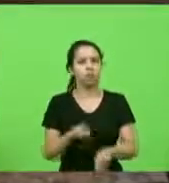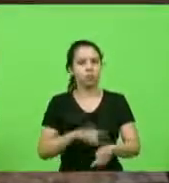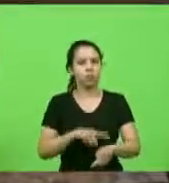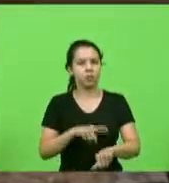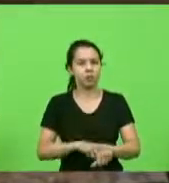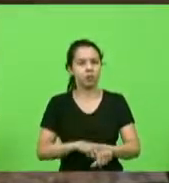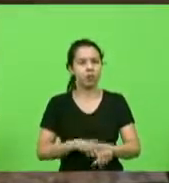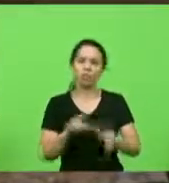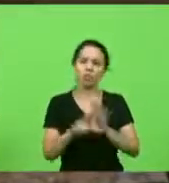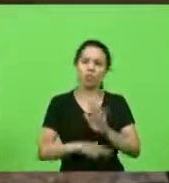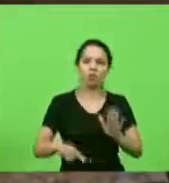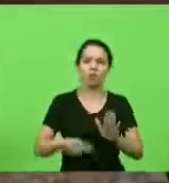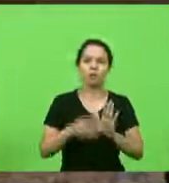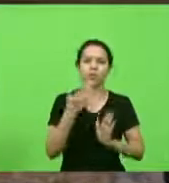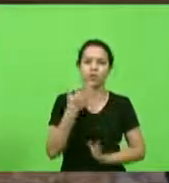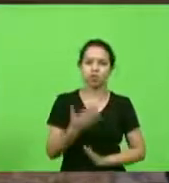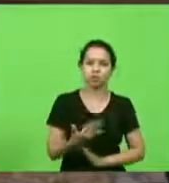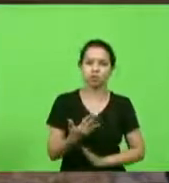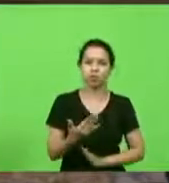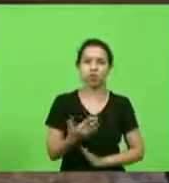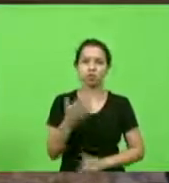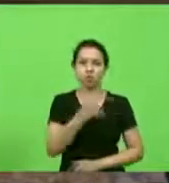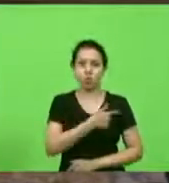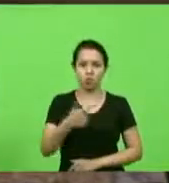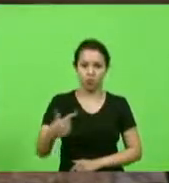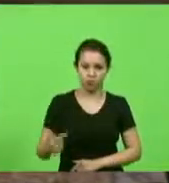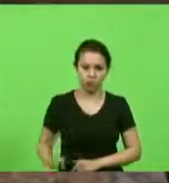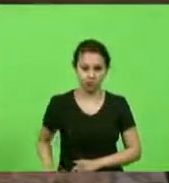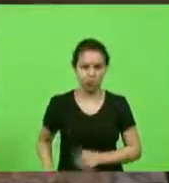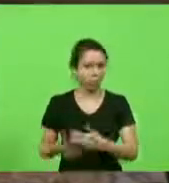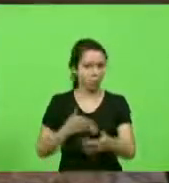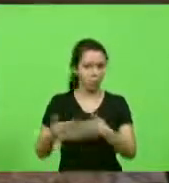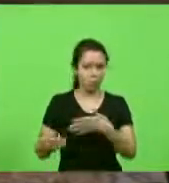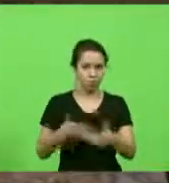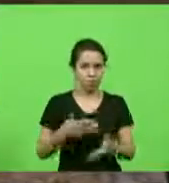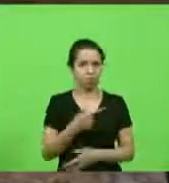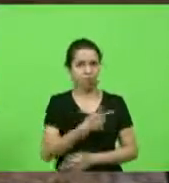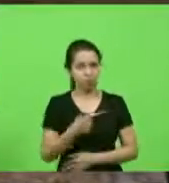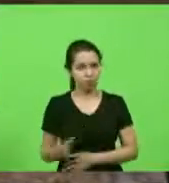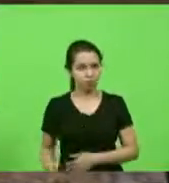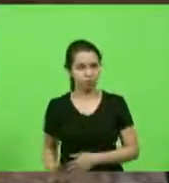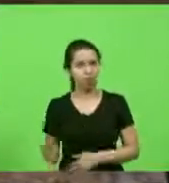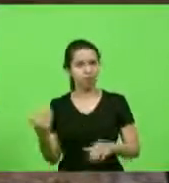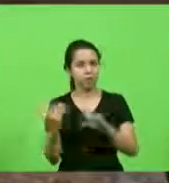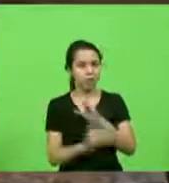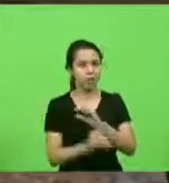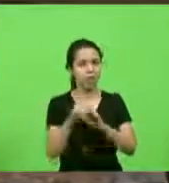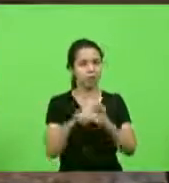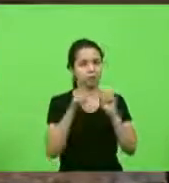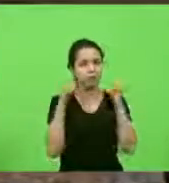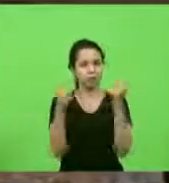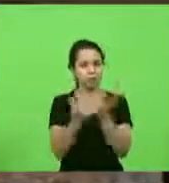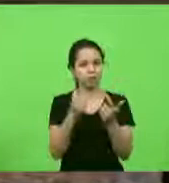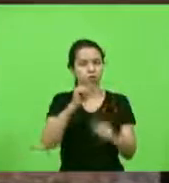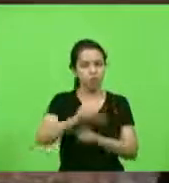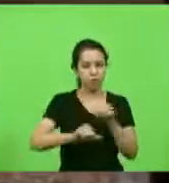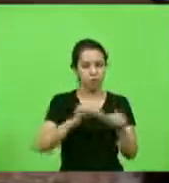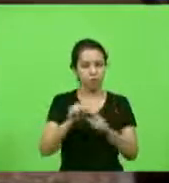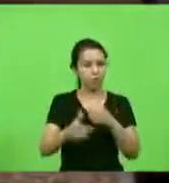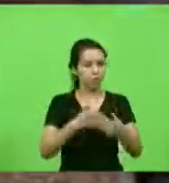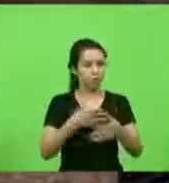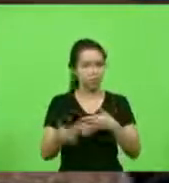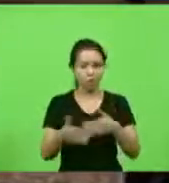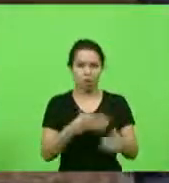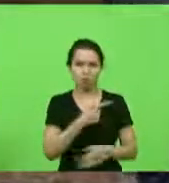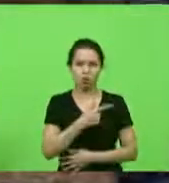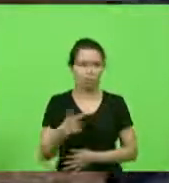para que santa para que o governo qual seja o governo encaminhasse para esta casa uma reforma independente do governo